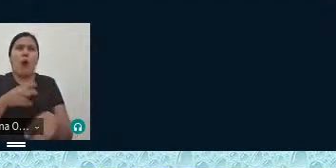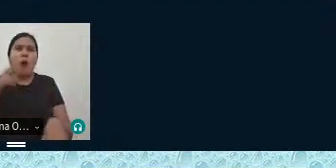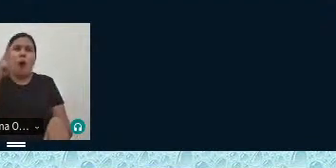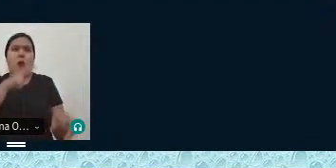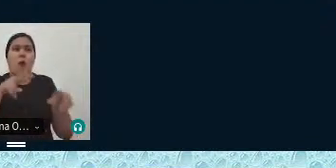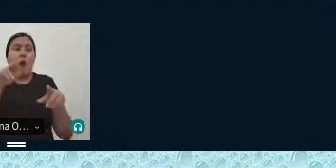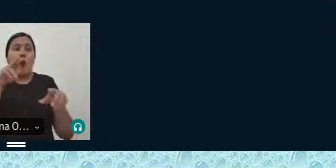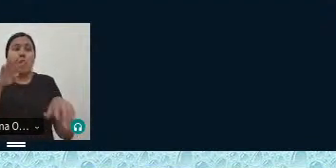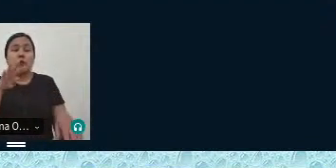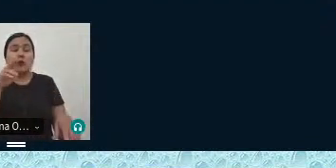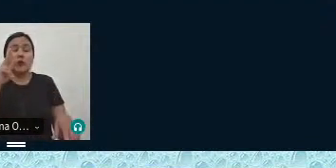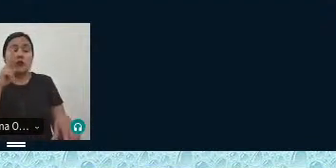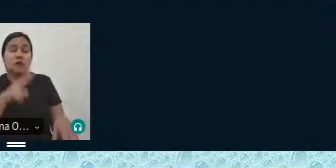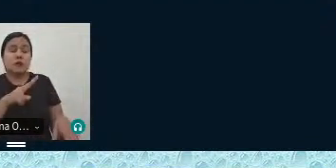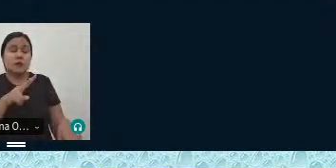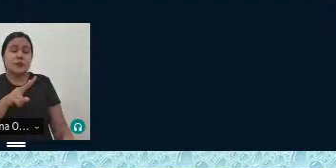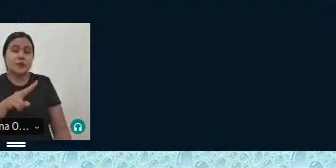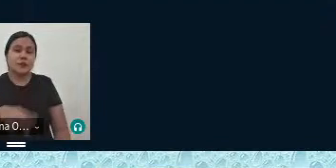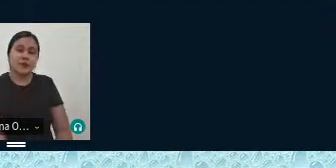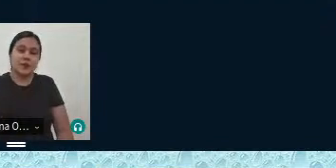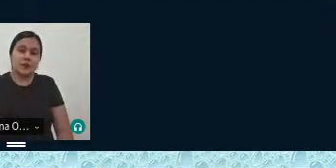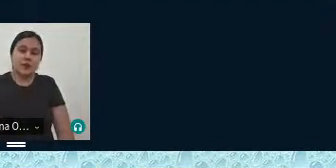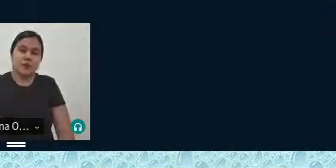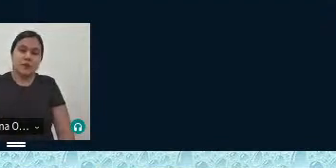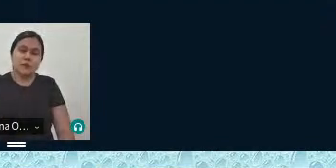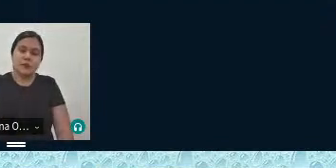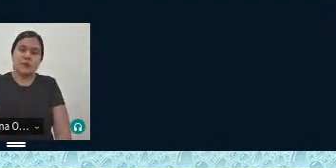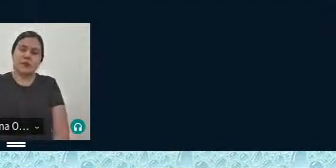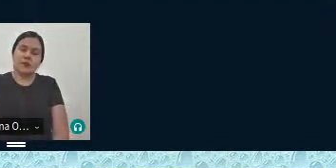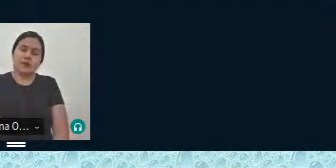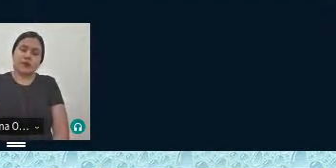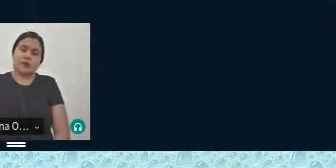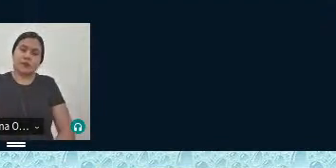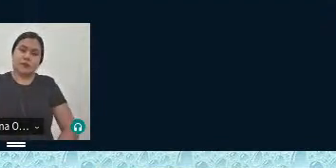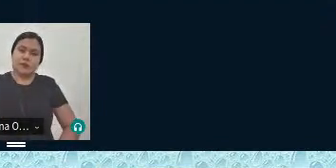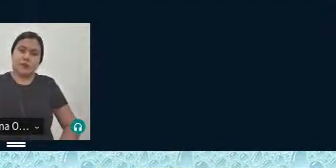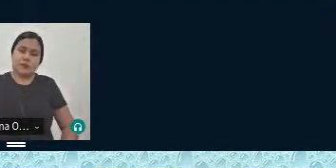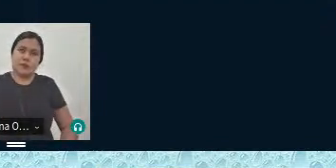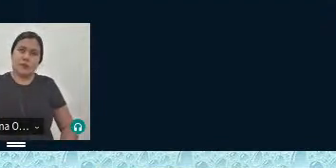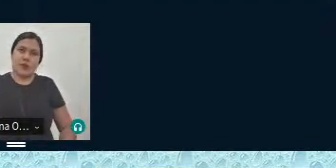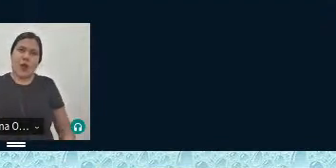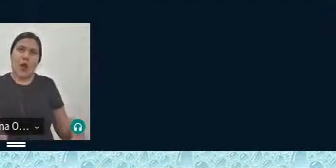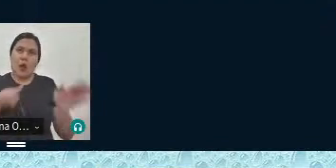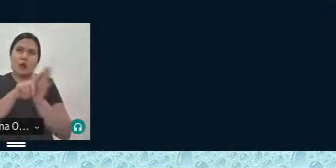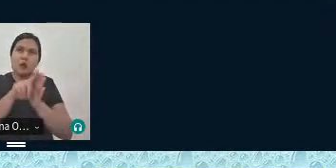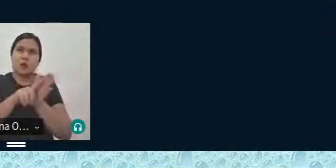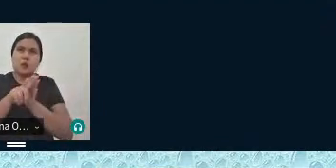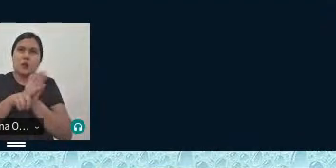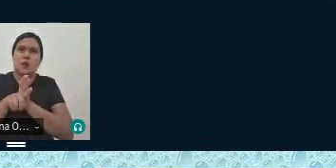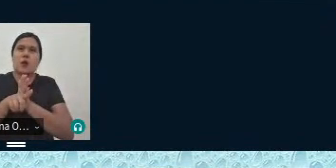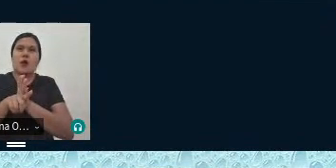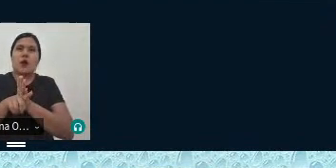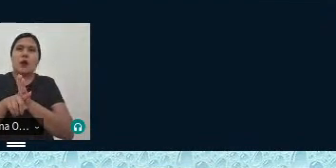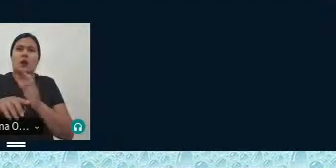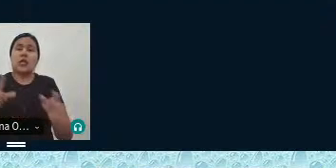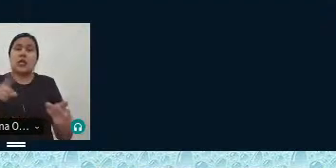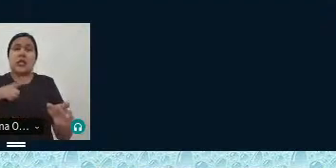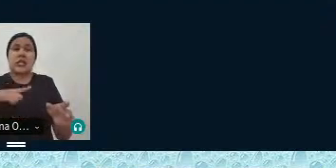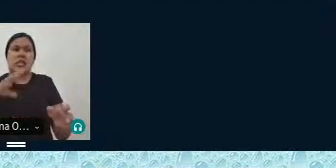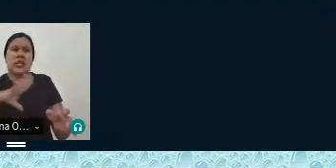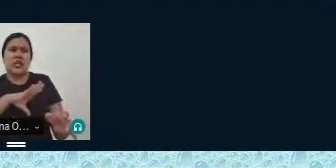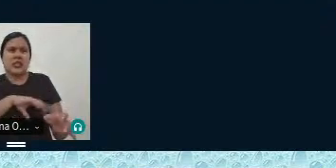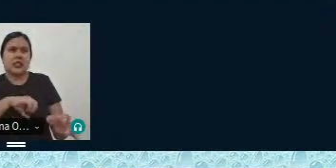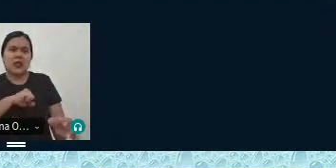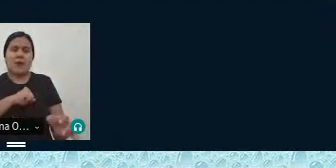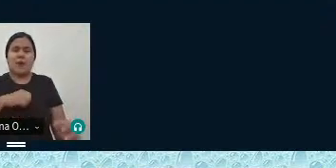observar é visível na na tua investigação que há esse amor bem